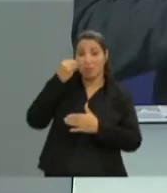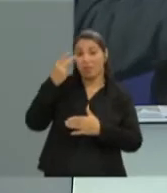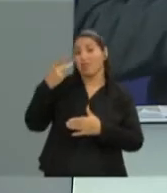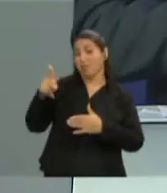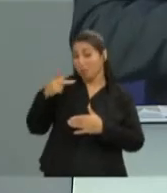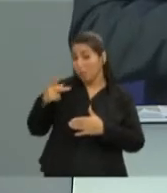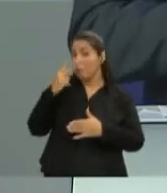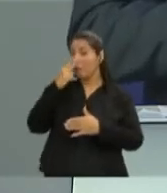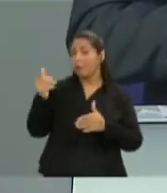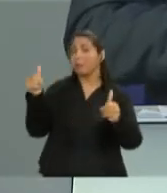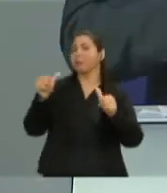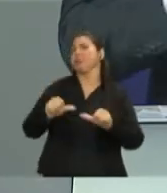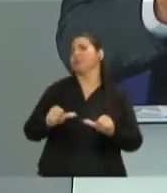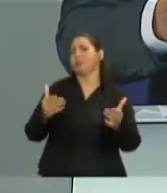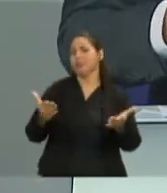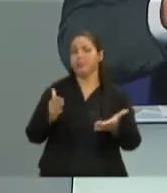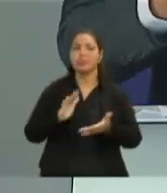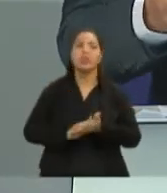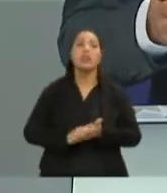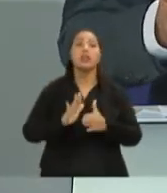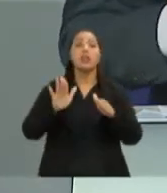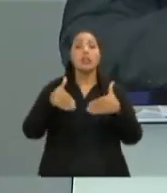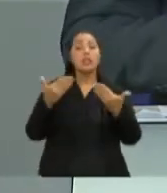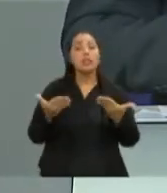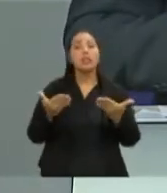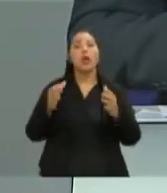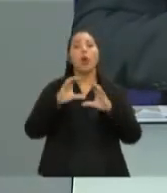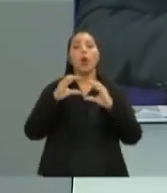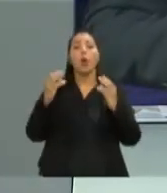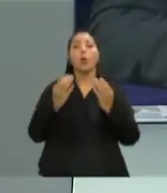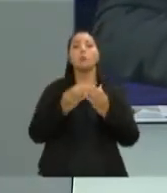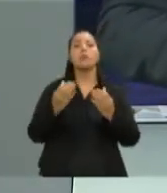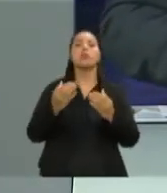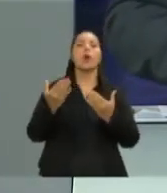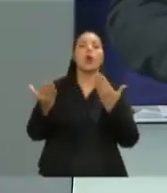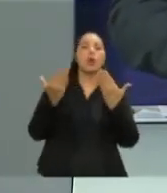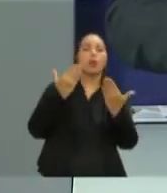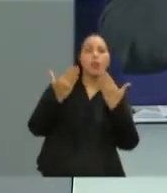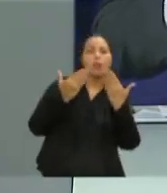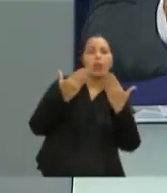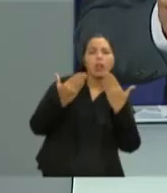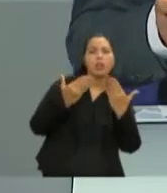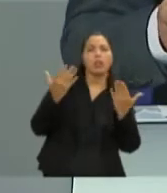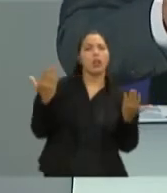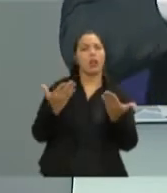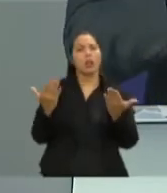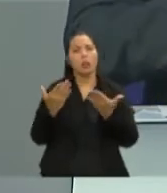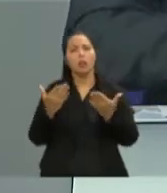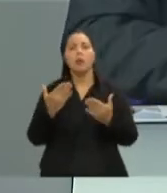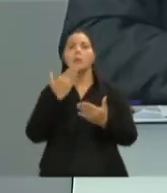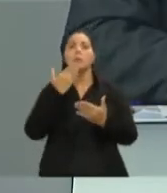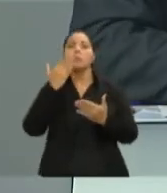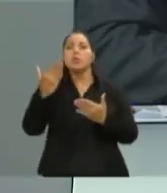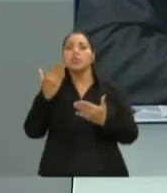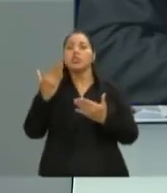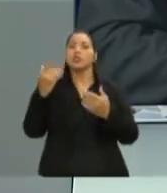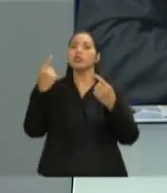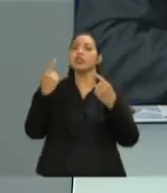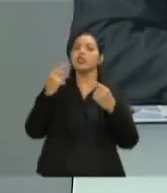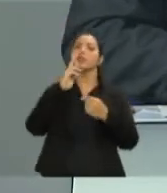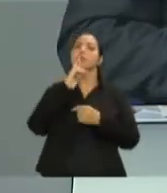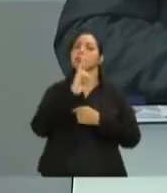pediu direito de resposta. Nossa comissão, que avalia o debate, já está analisando esse pedido. Assim que tiver um retorno, informaremos aqui.